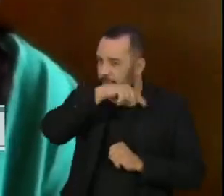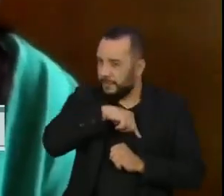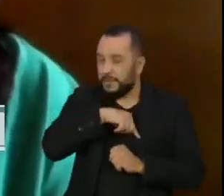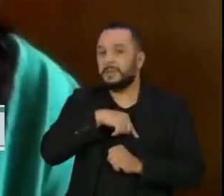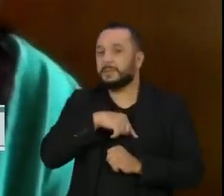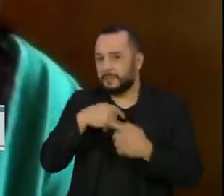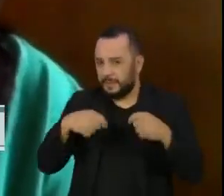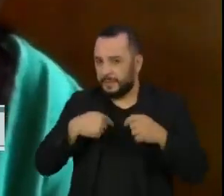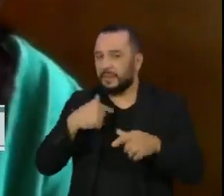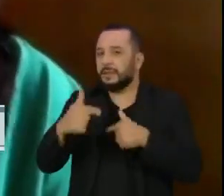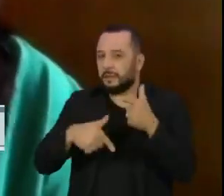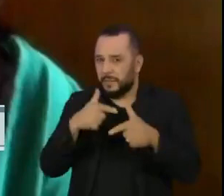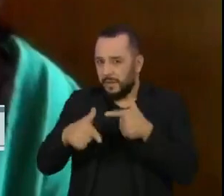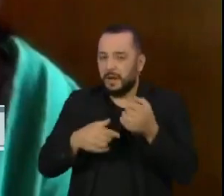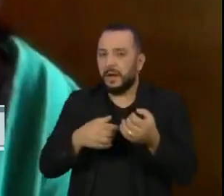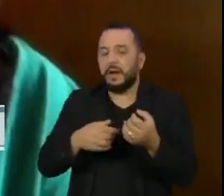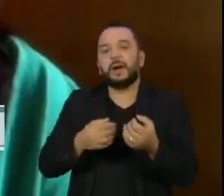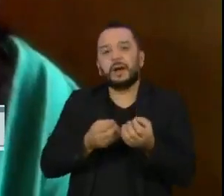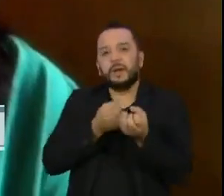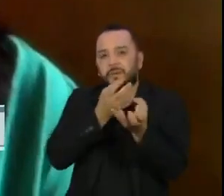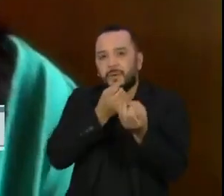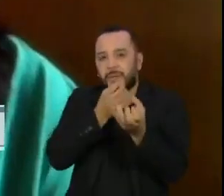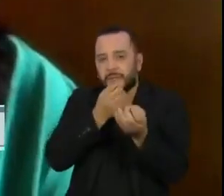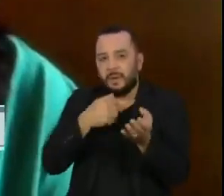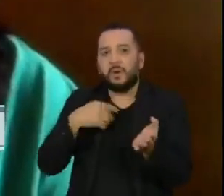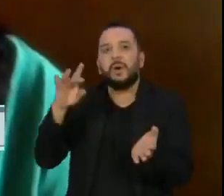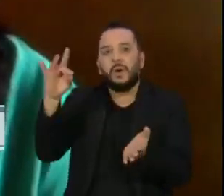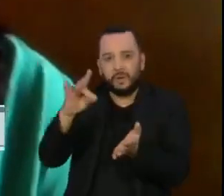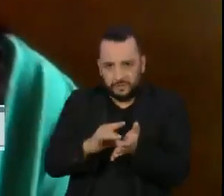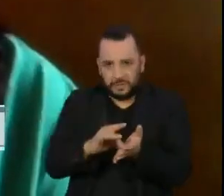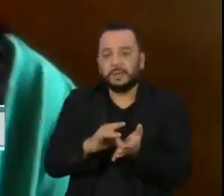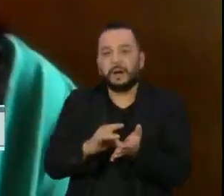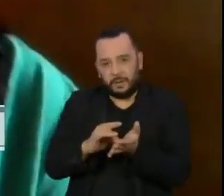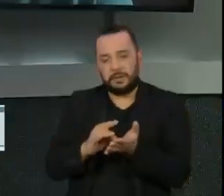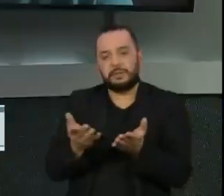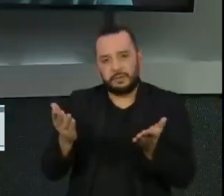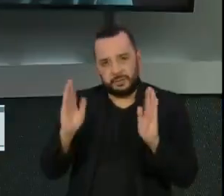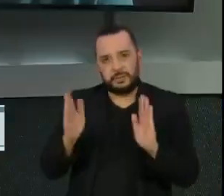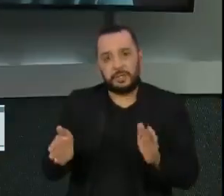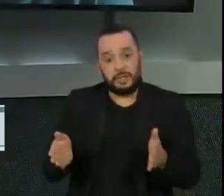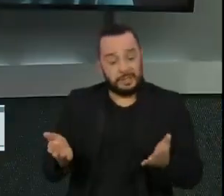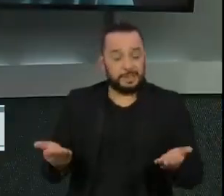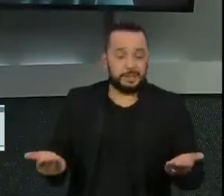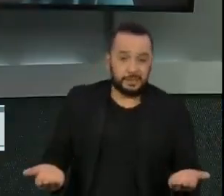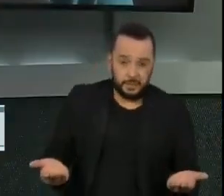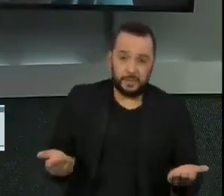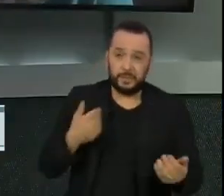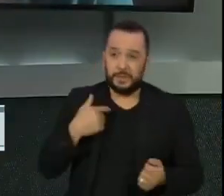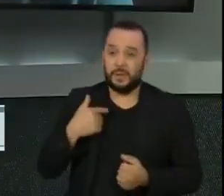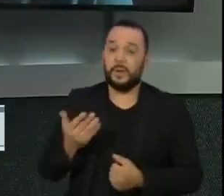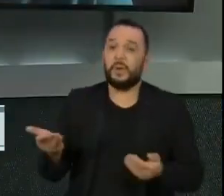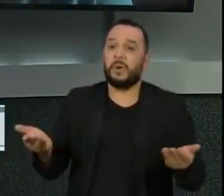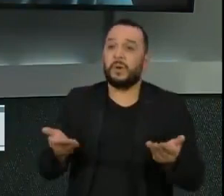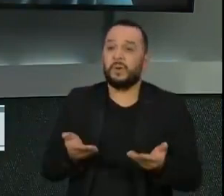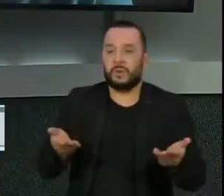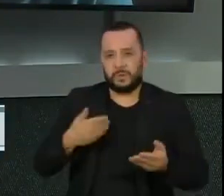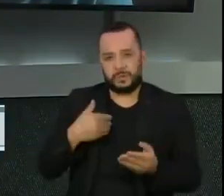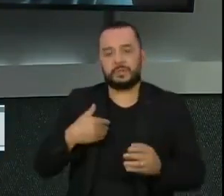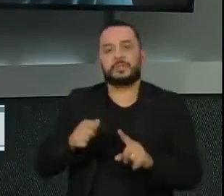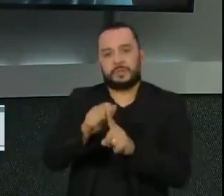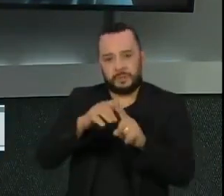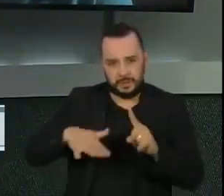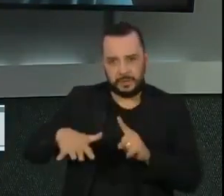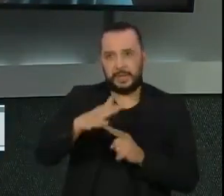oficiais e que sejam coletados de forma sistemática pelo próprio poder público. Então, o que é que a sociedade civil